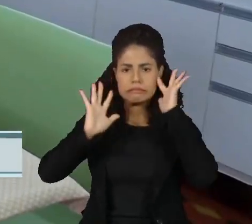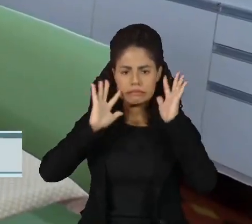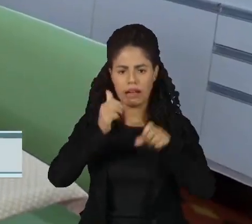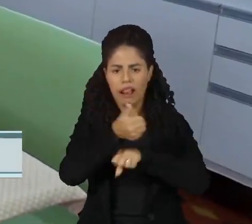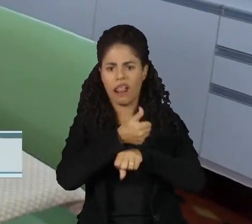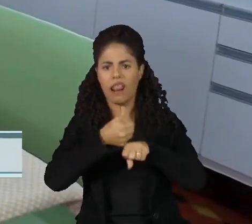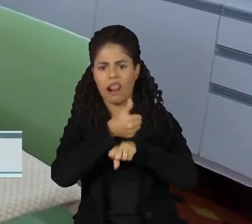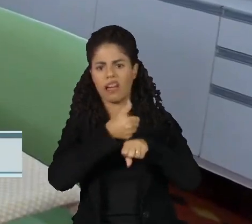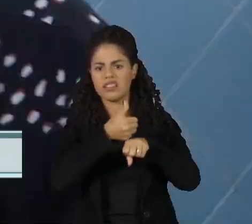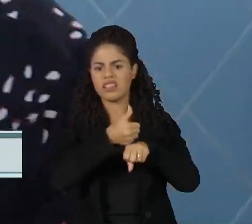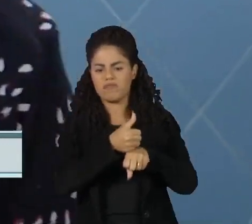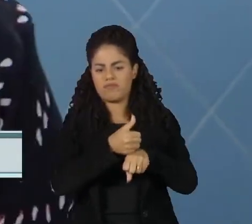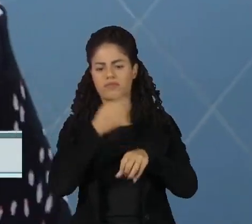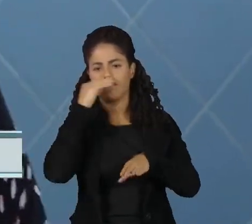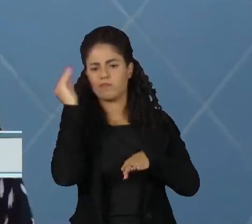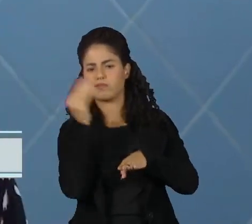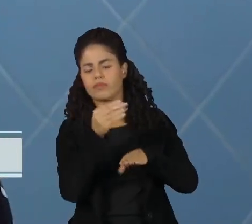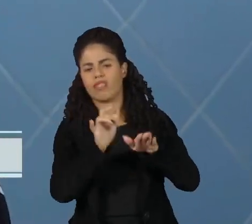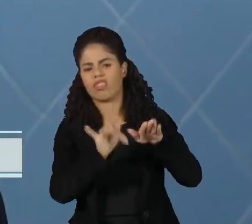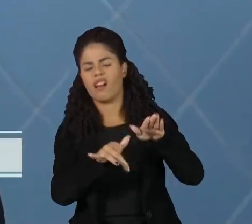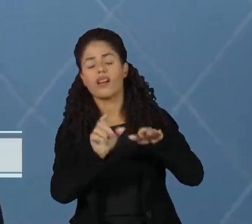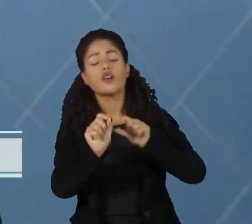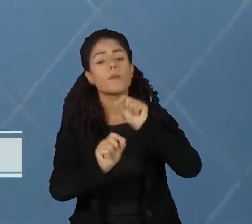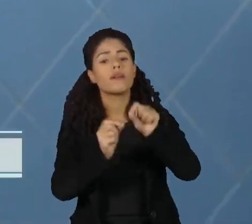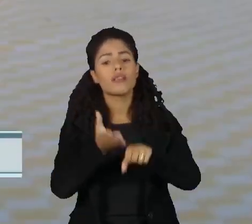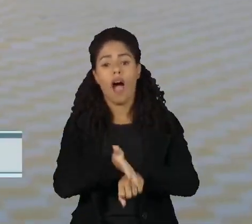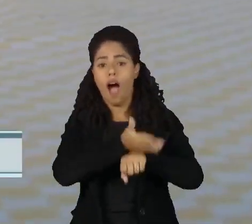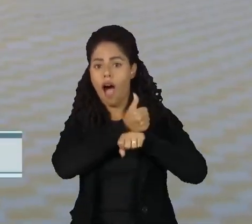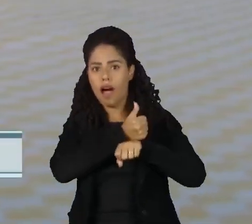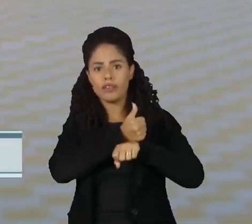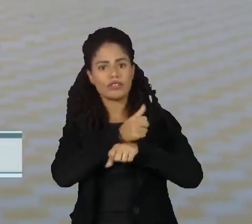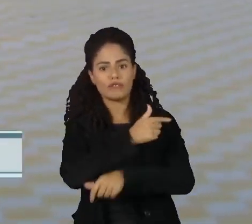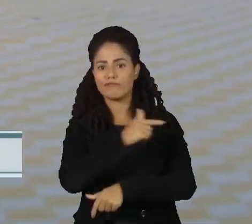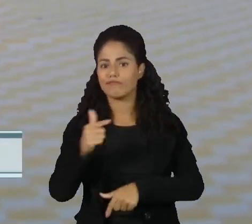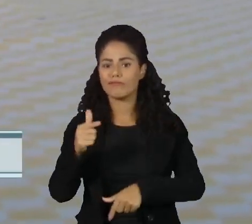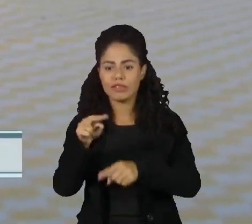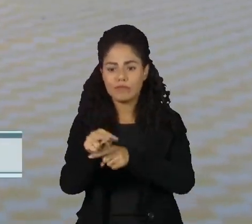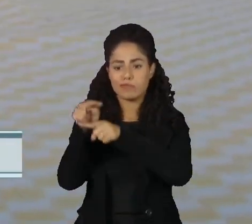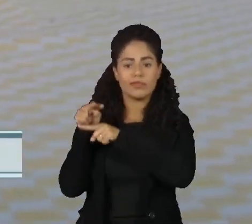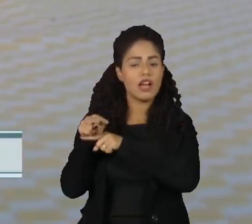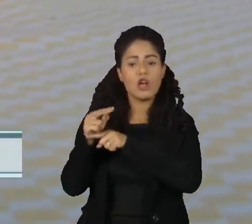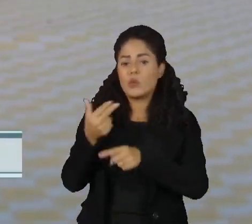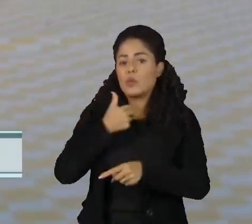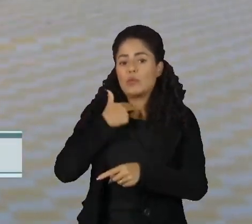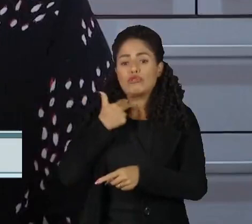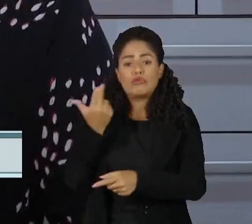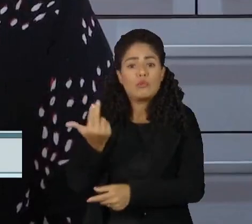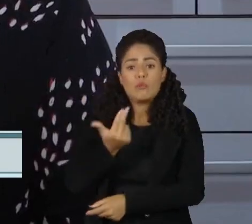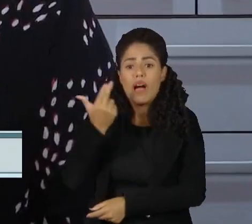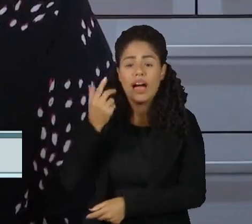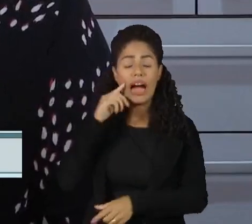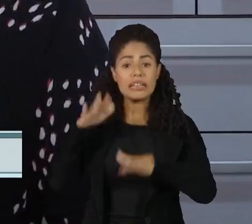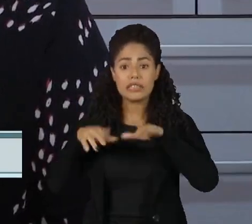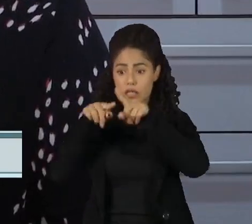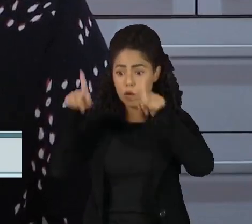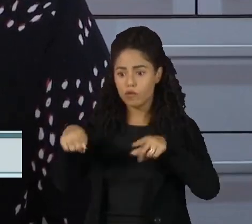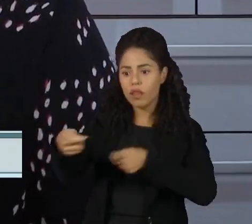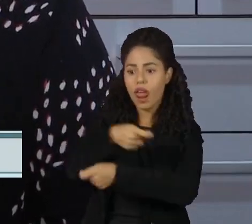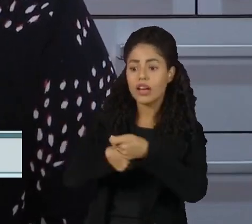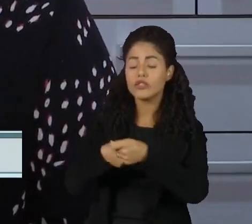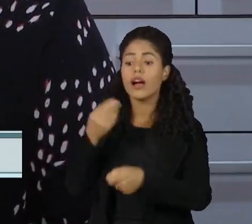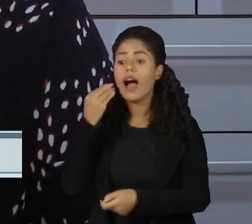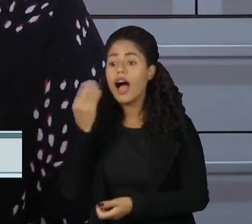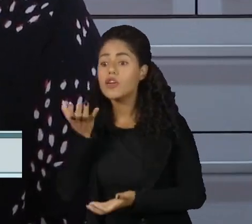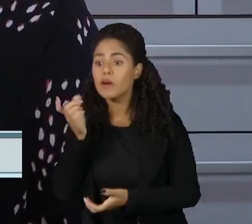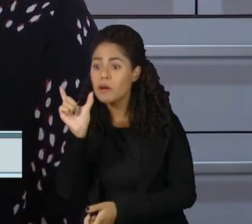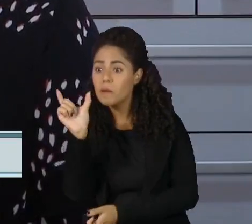pouco valorizada. Antes, nem crediário ela conseguia fazer. Em loja, fui tentar fazer um cartão e não